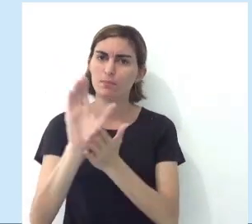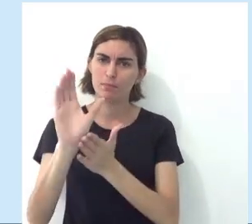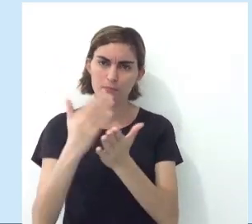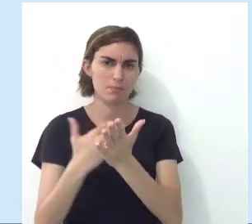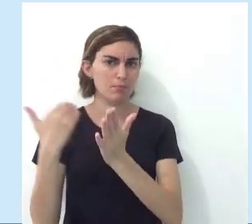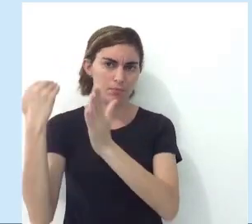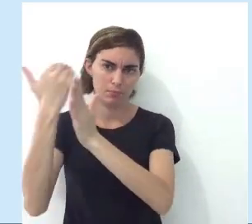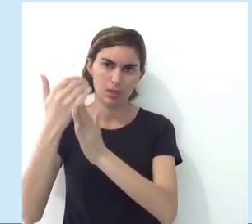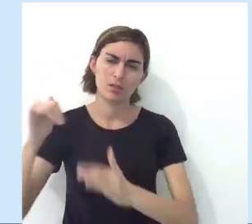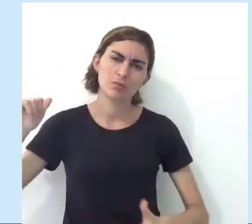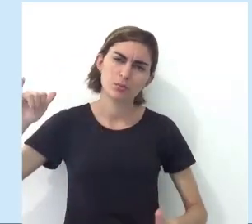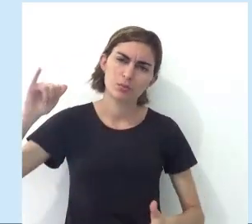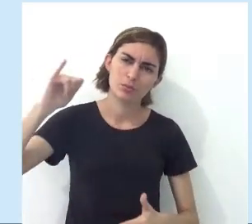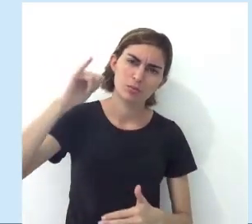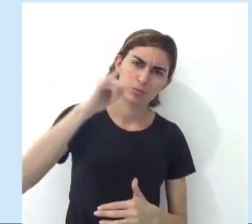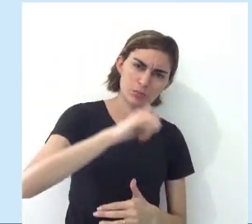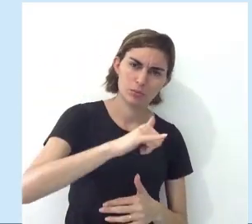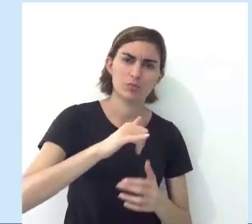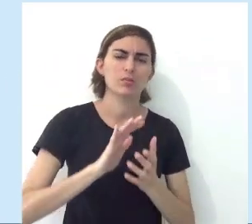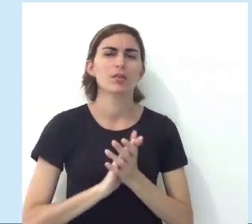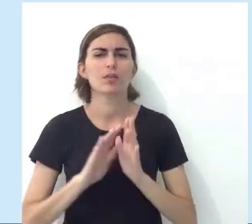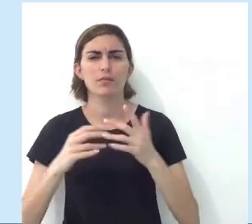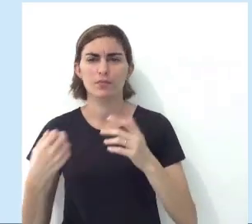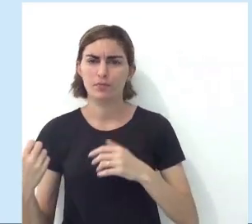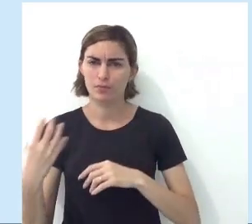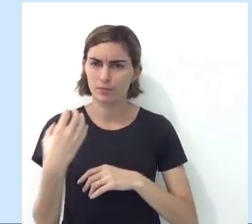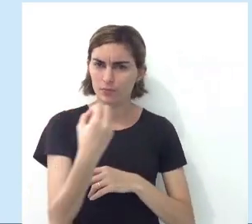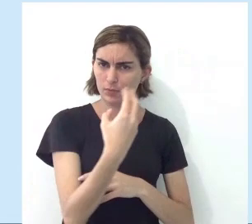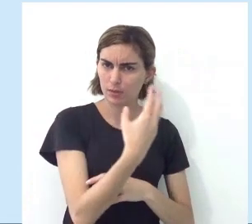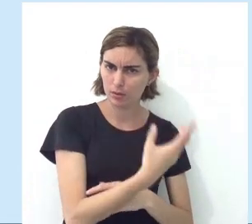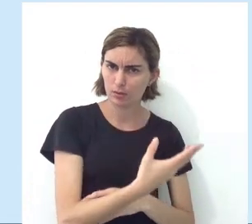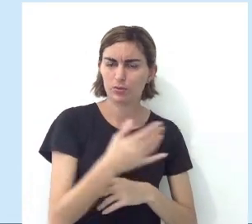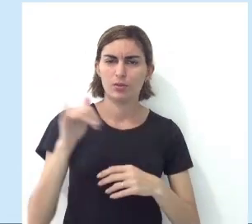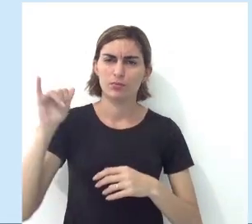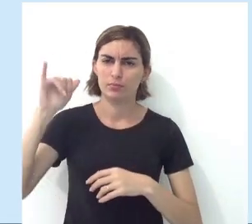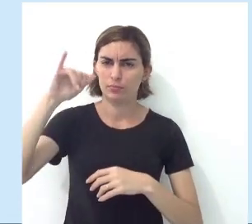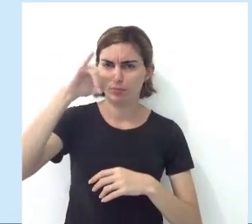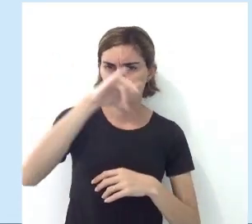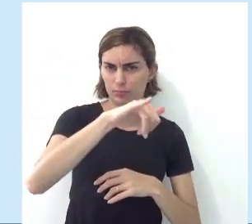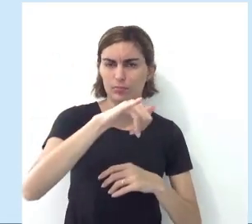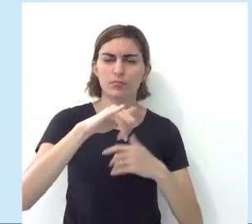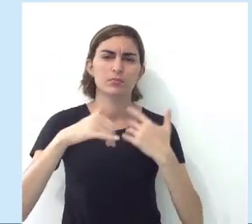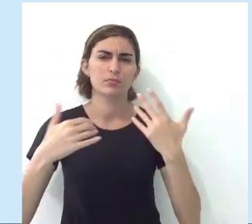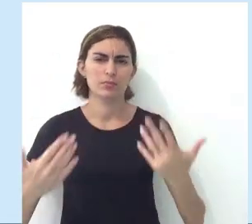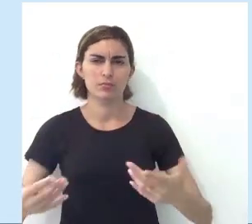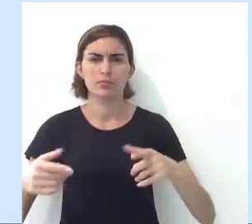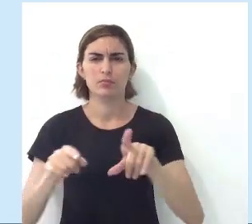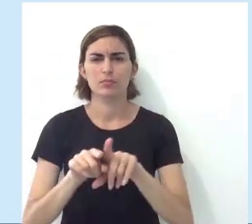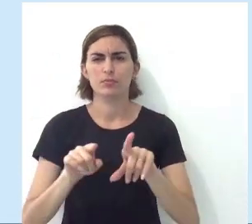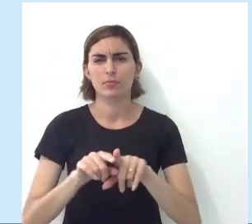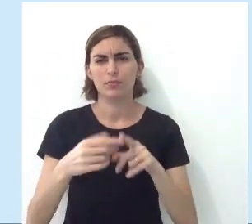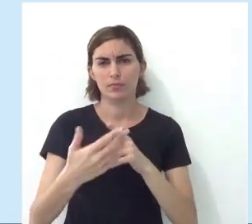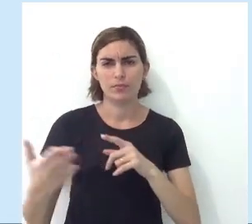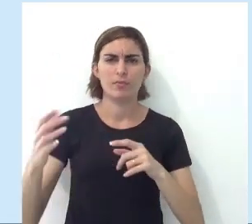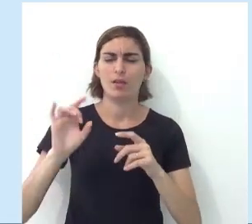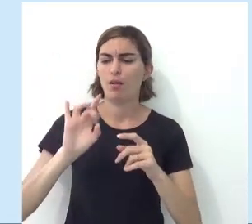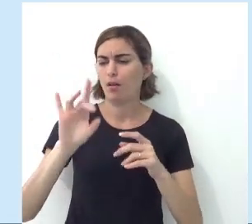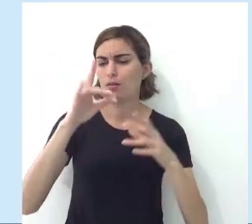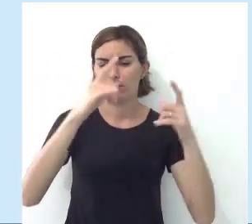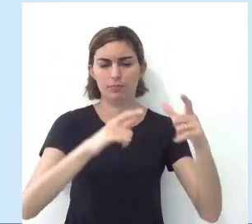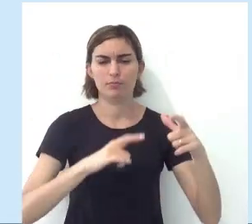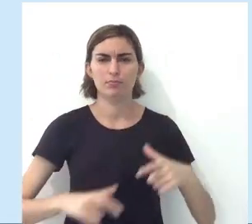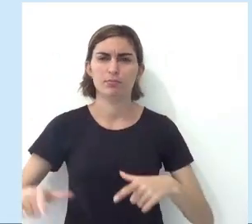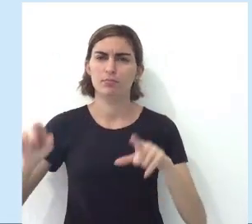investimento um pouco maior, tá? Você tem que ter um poder aquisitivo um pouco maior para viajar nesses transportes aéreos, tá? Nos aviões, tá? E isso,